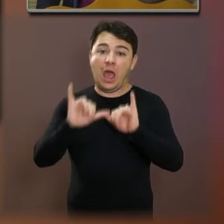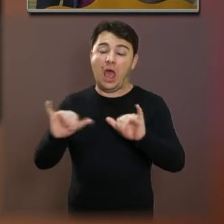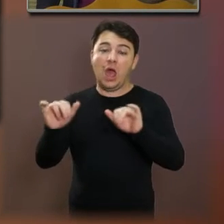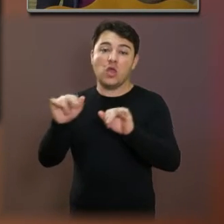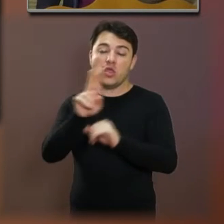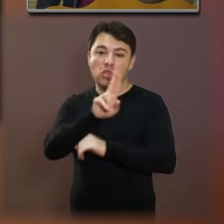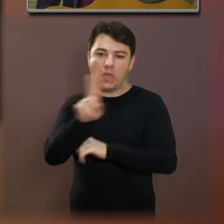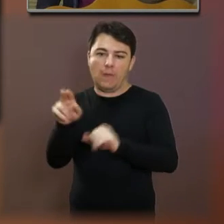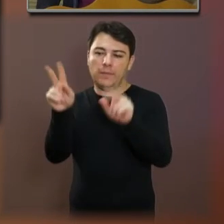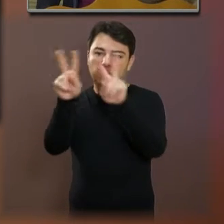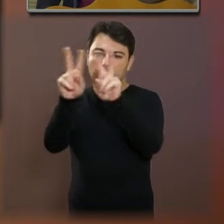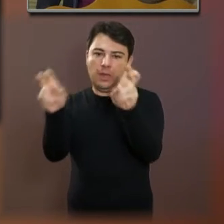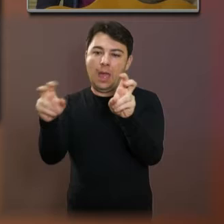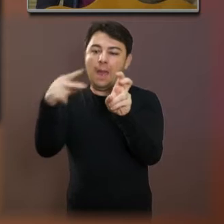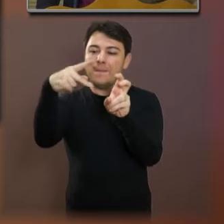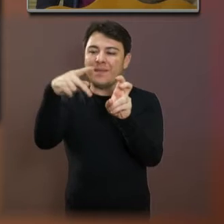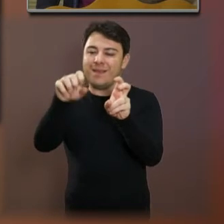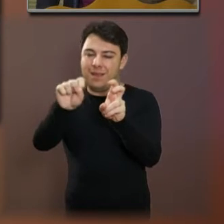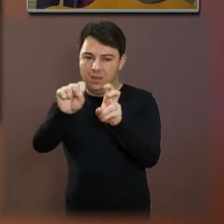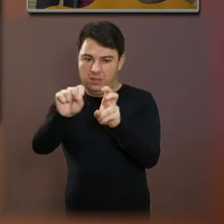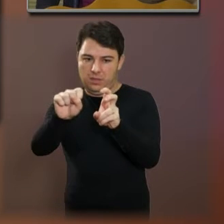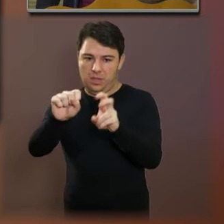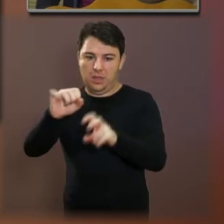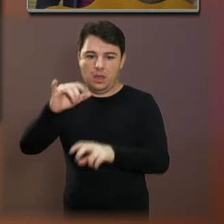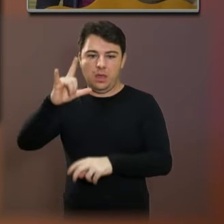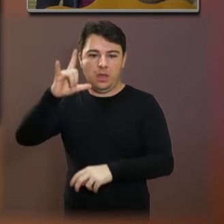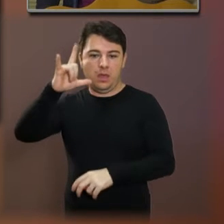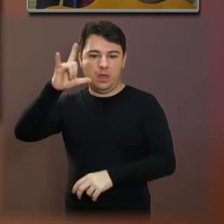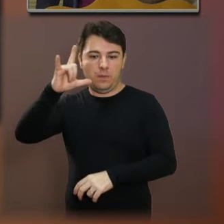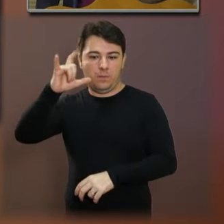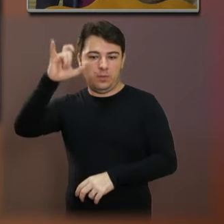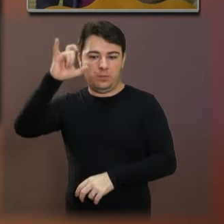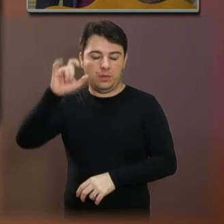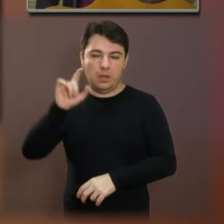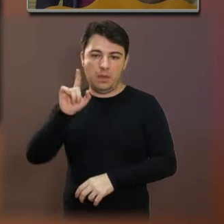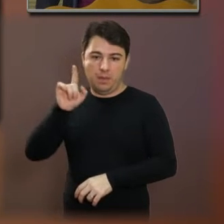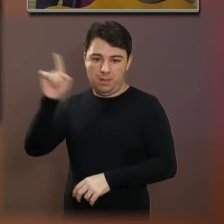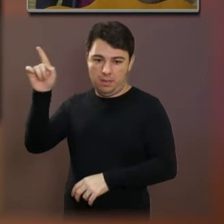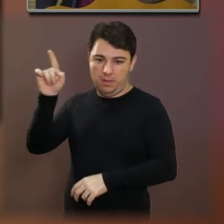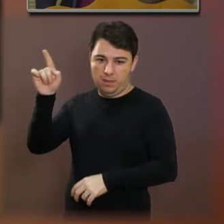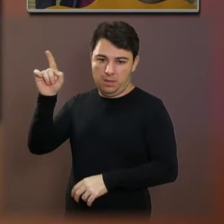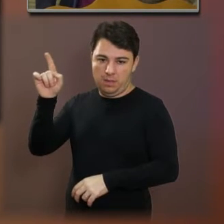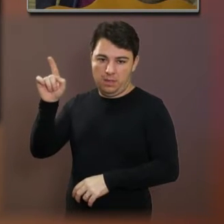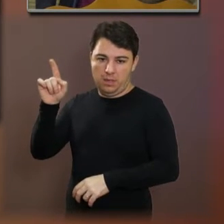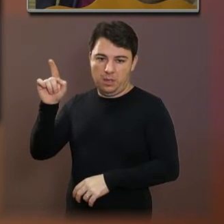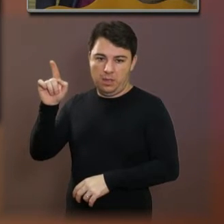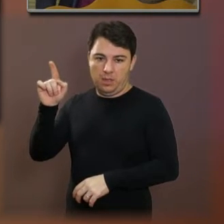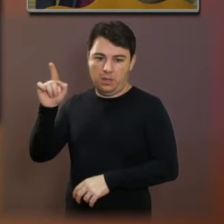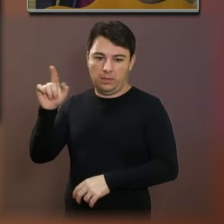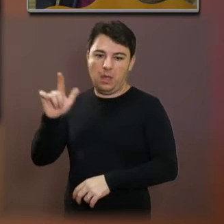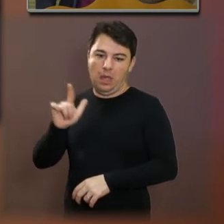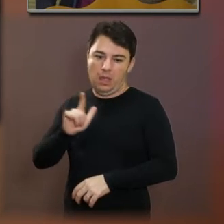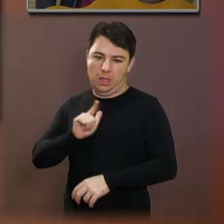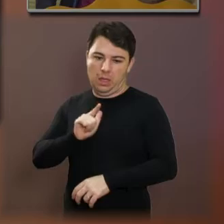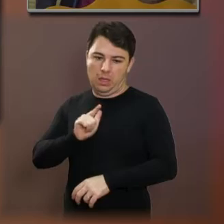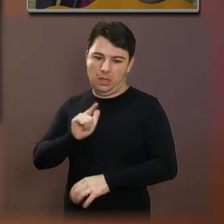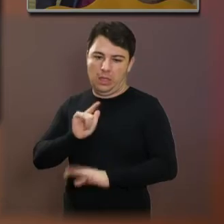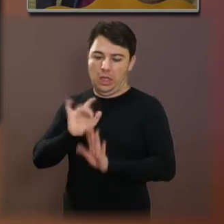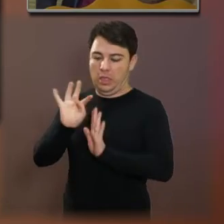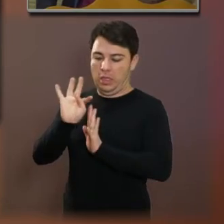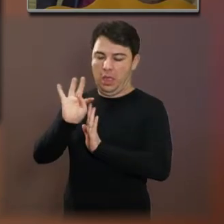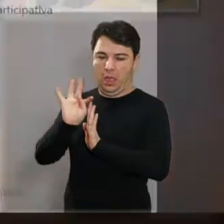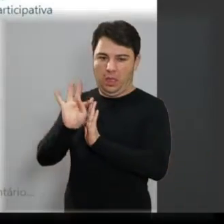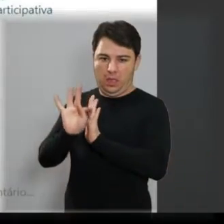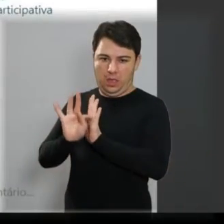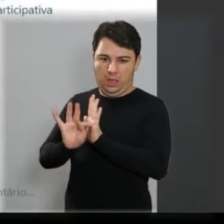Melhado, e aí está o print do Instagram, dizendo obras do pronto-socorro do Melhado avançam, com um texto em que fala,